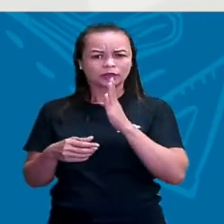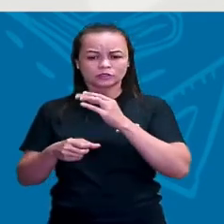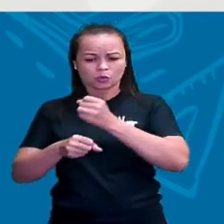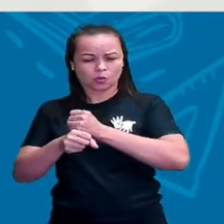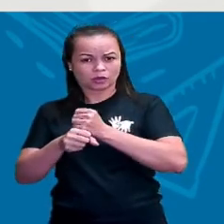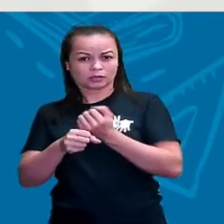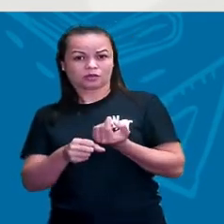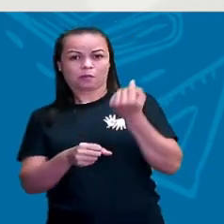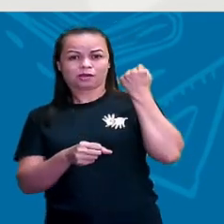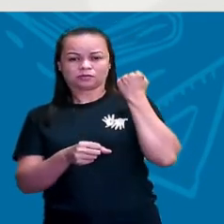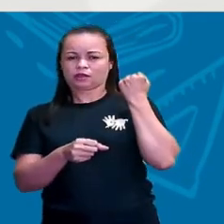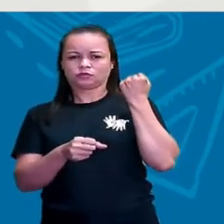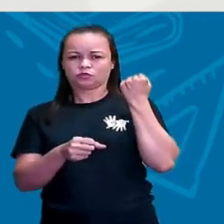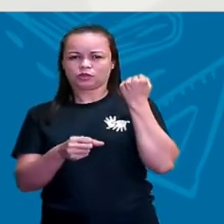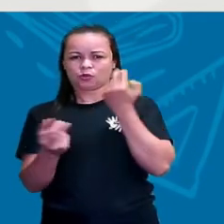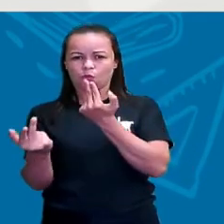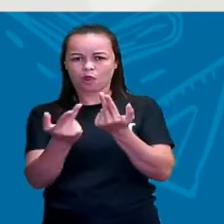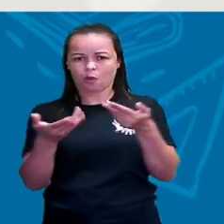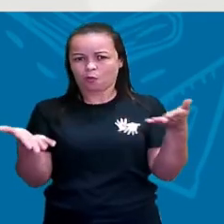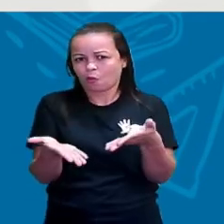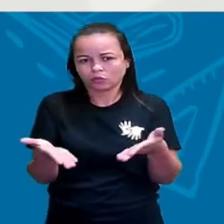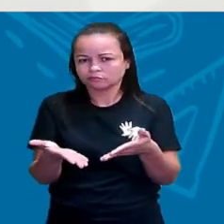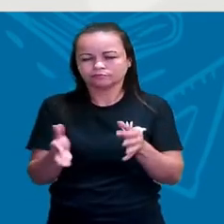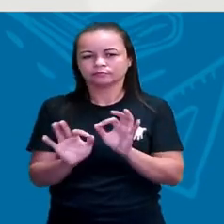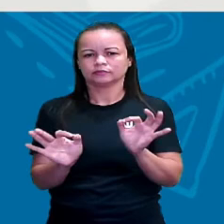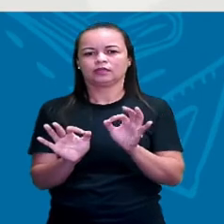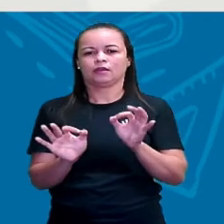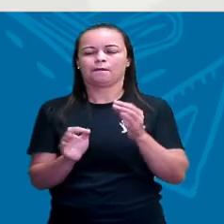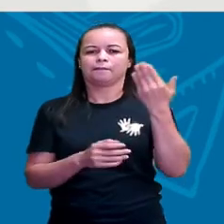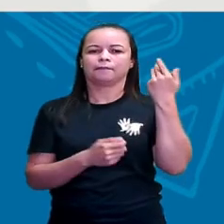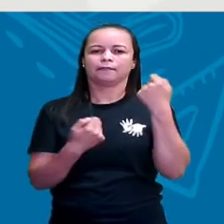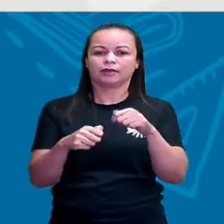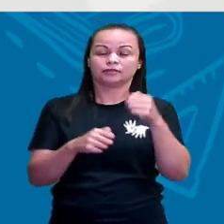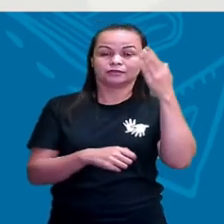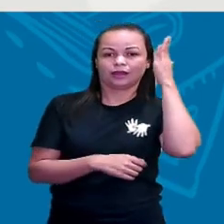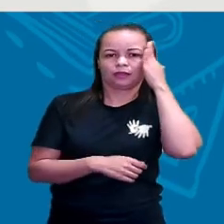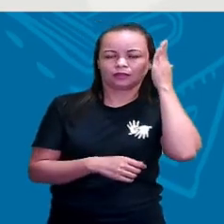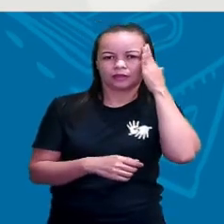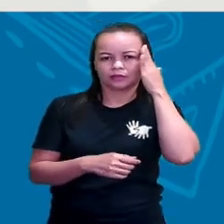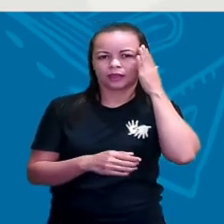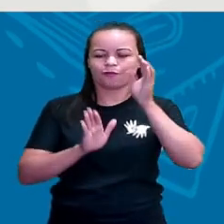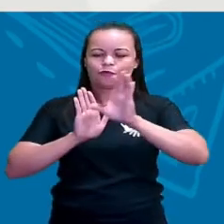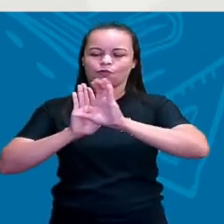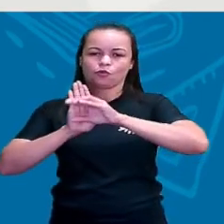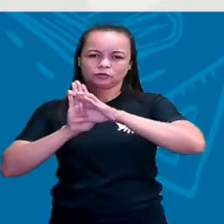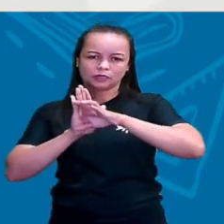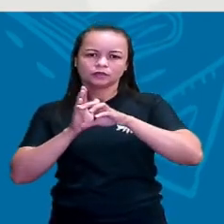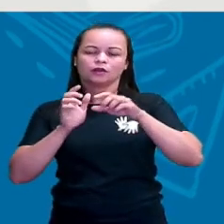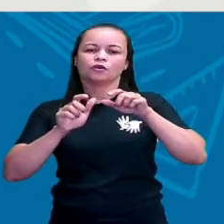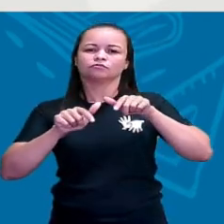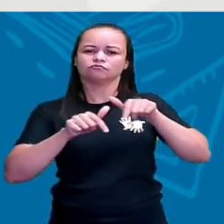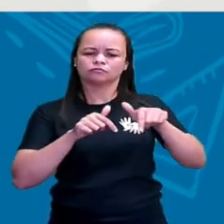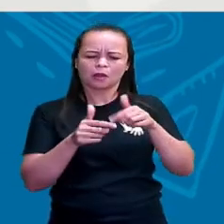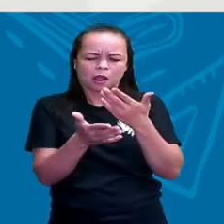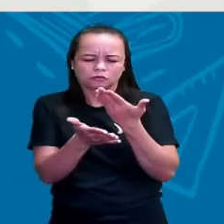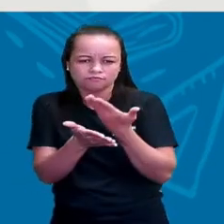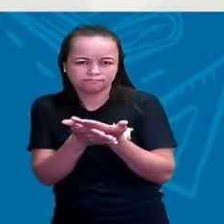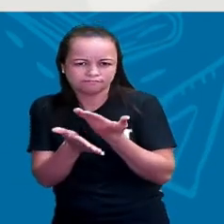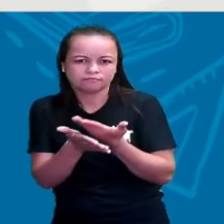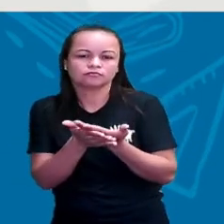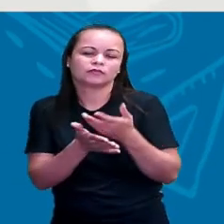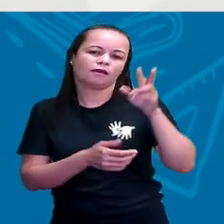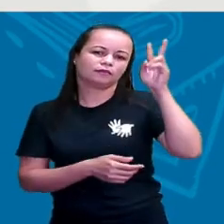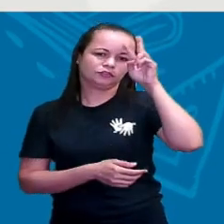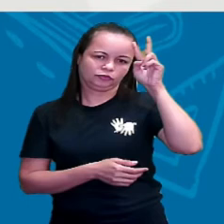era da mesma forma como é hoje. Então, a gente precisa entender os conceitos para poder trabalhar, para poder estudar a